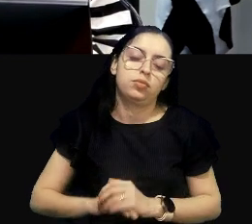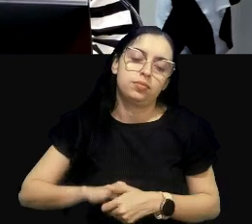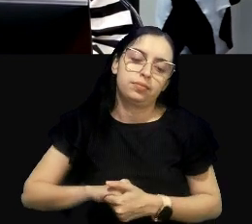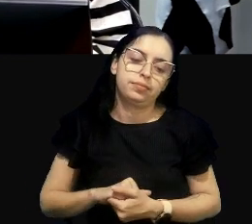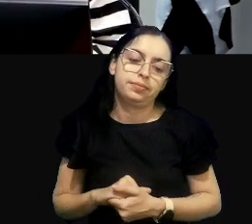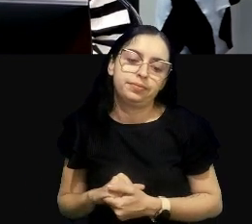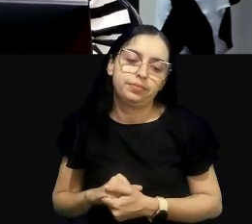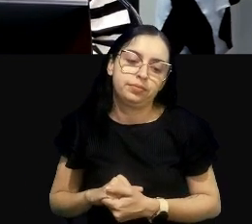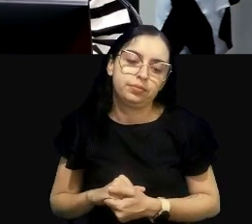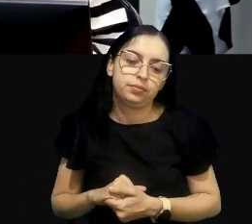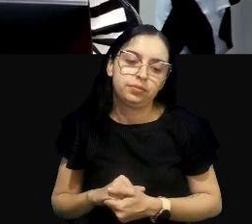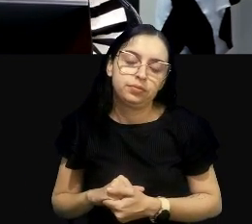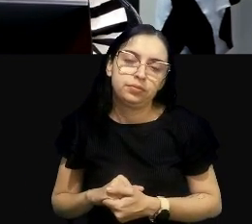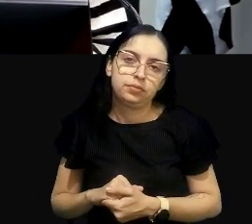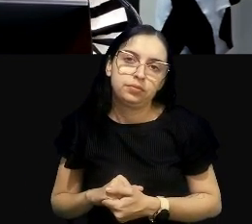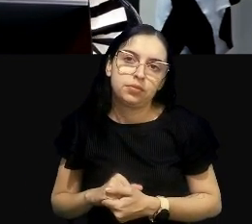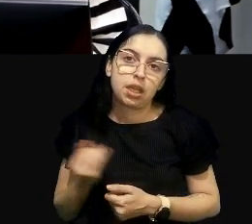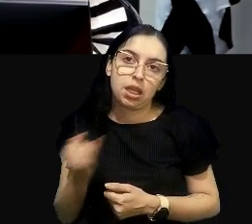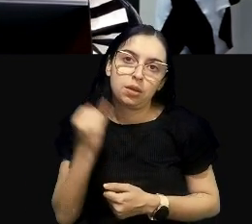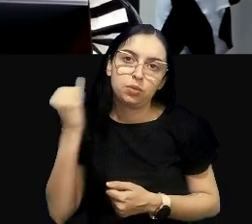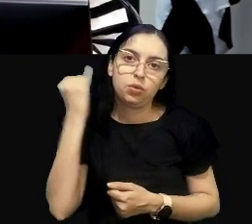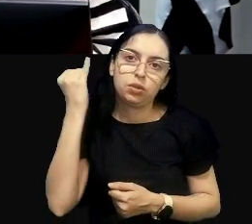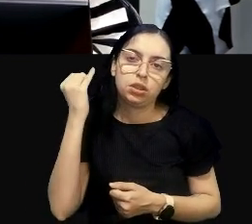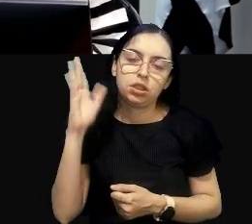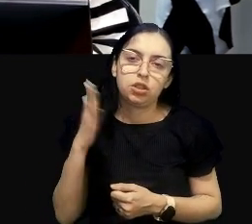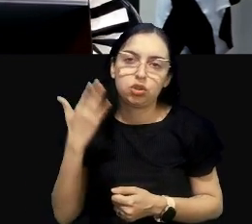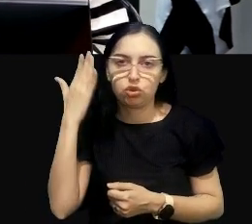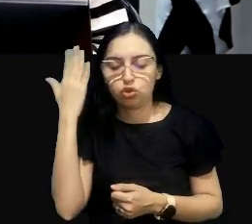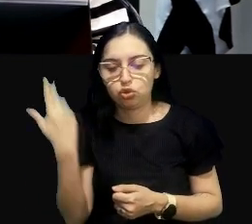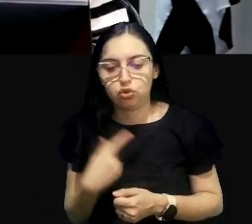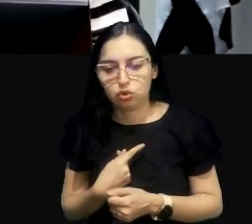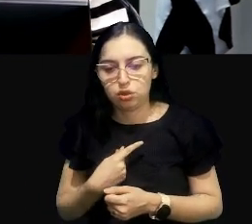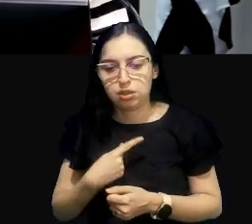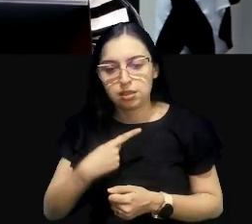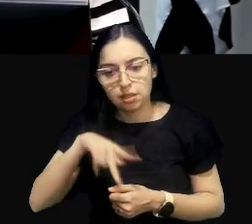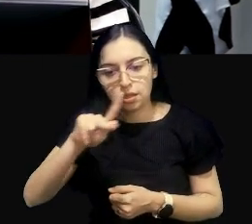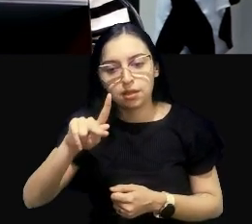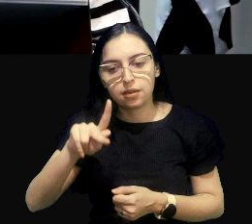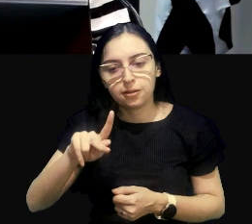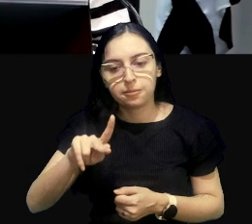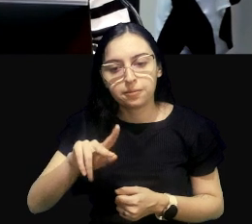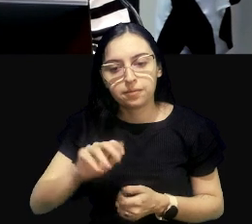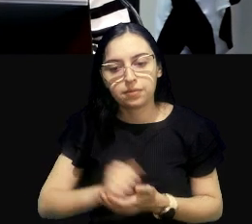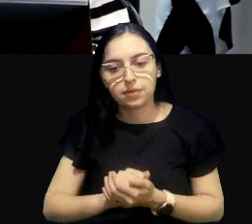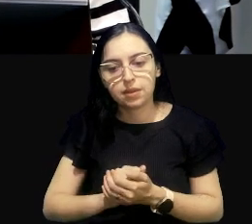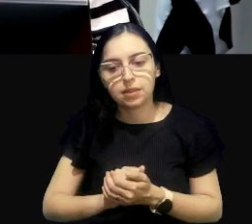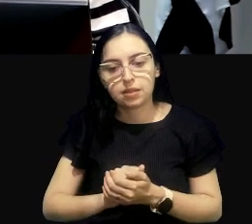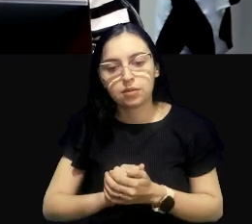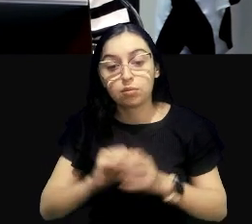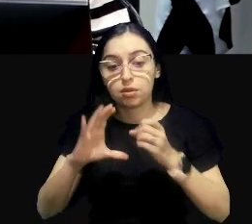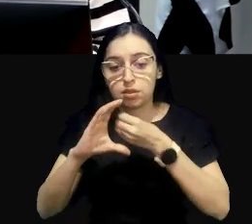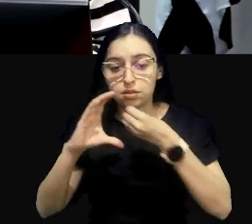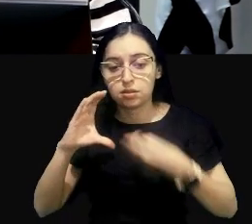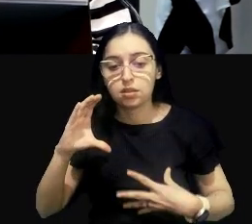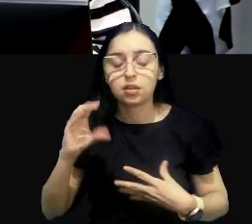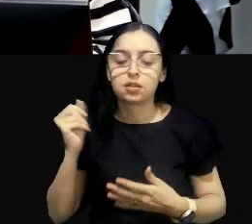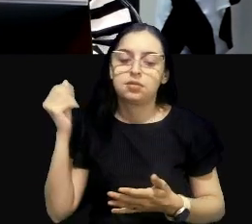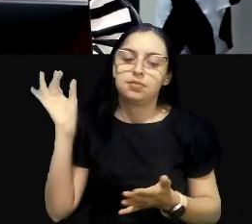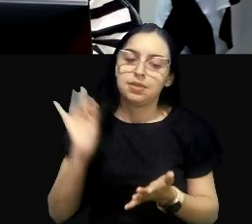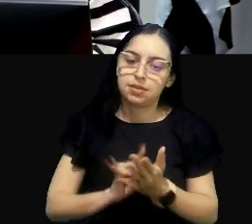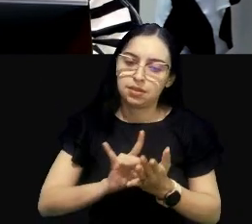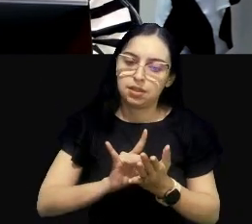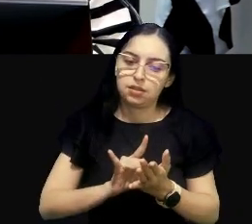Então, por isso que é importante a gente ter essa caracterização certa do impacto.